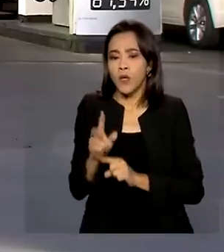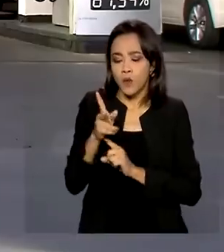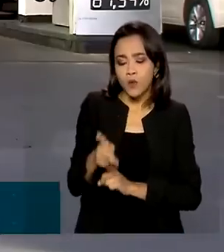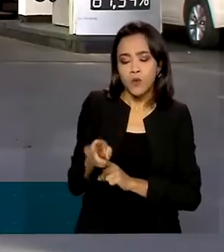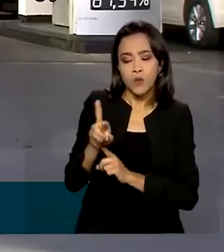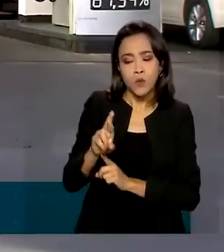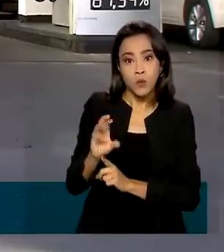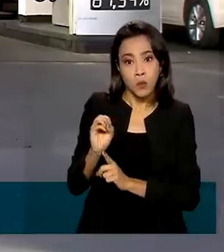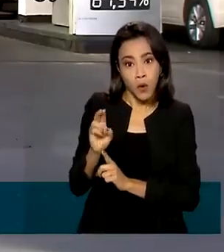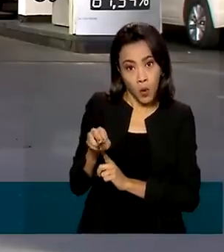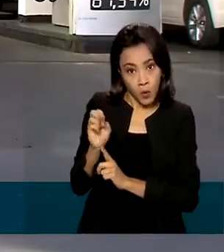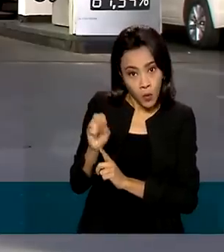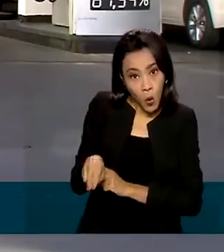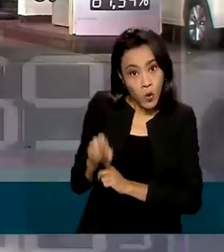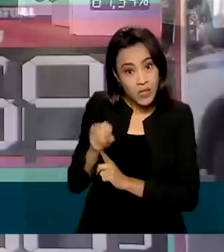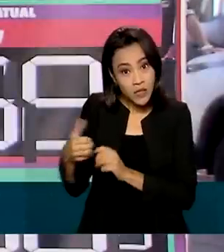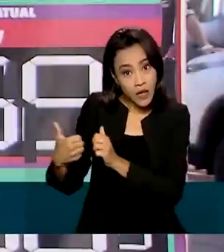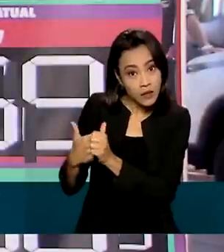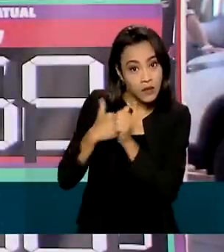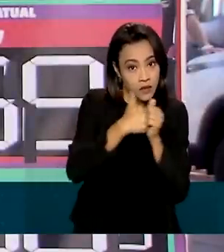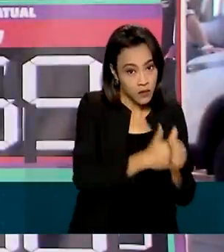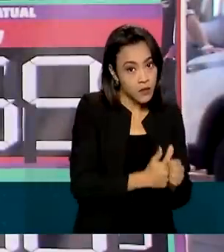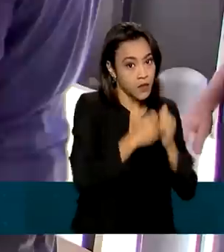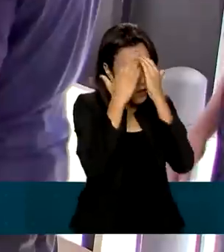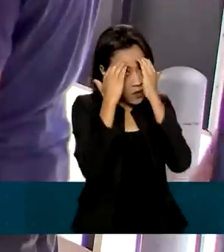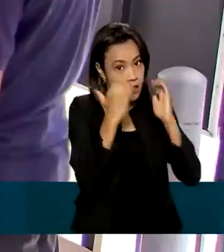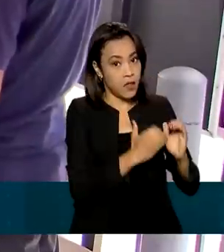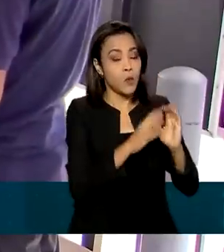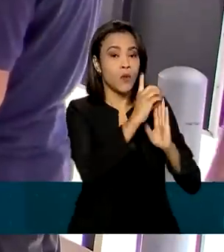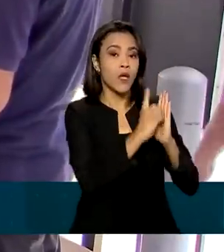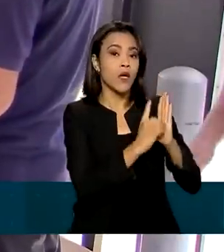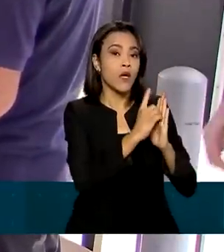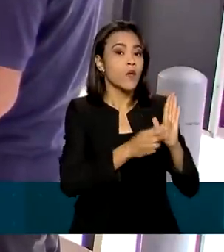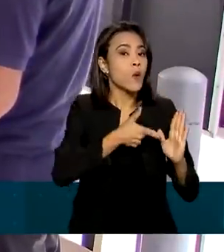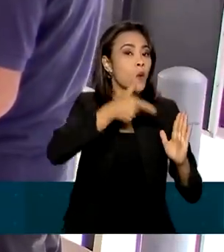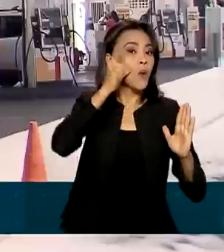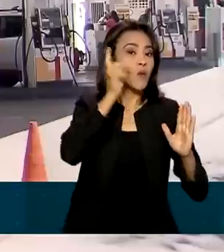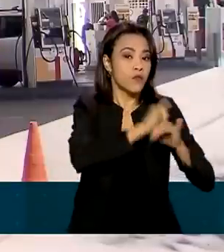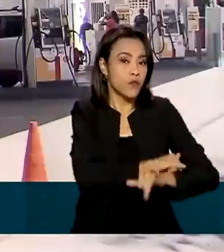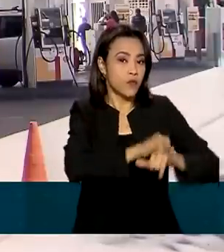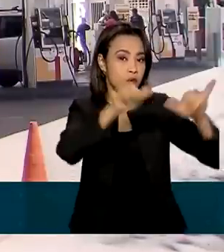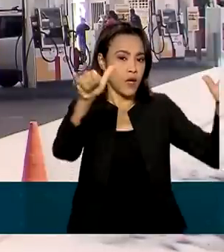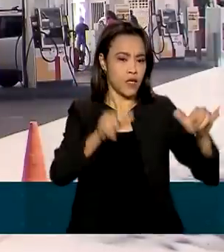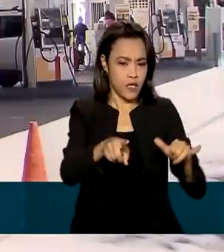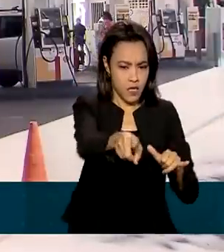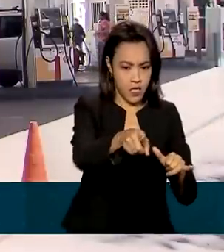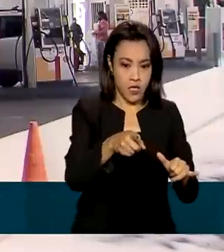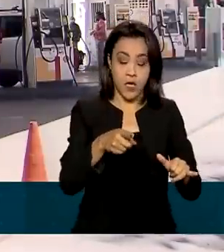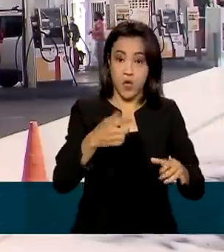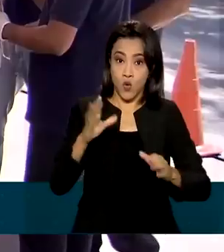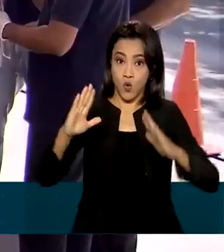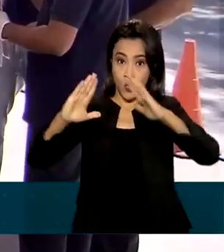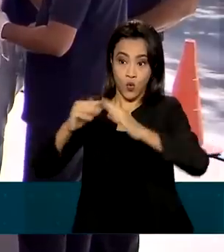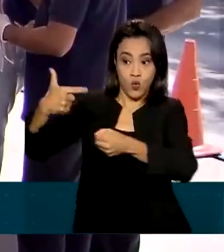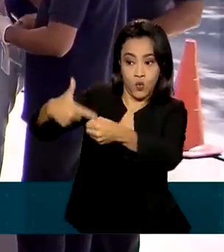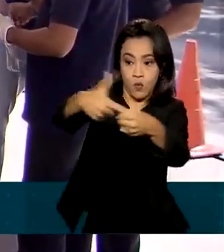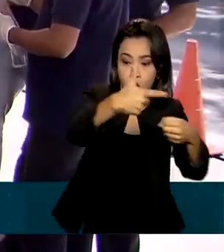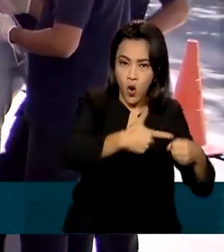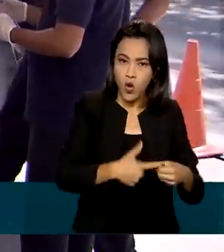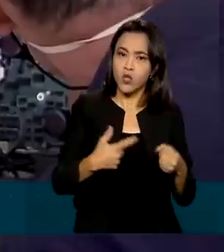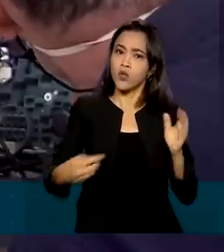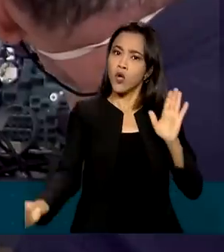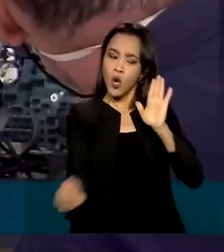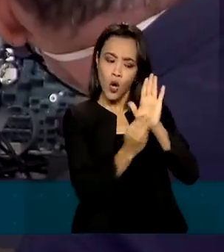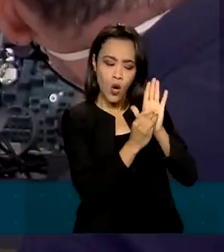se está sendo cumprido o decreto publicado ontem pelo governo federal, que determina que os postos informem os valores cobrados aos